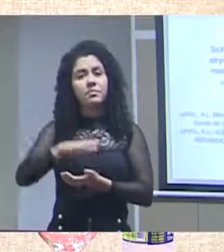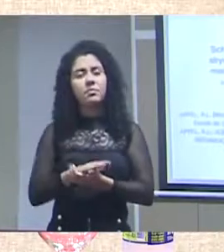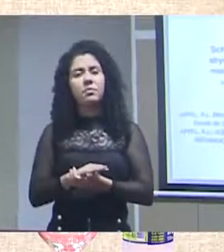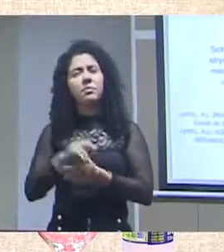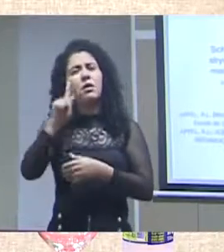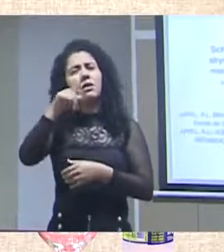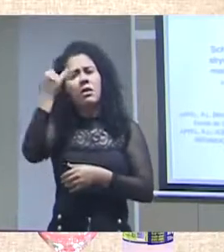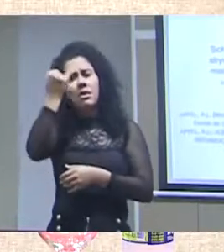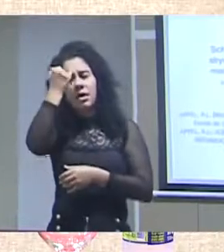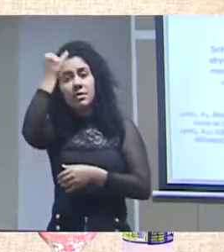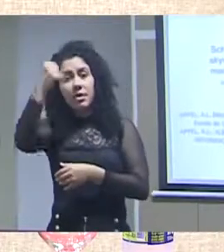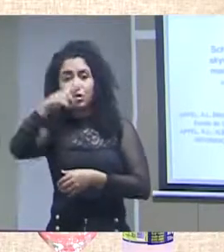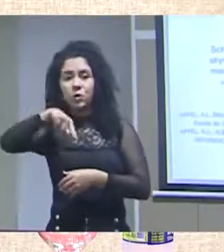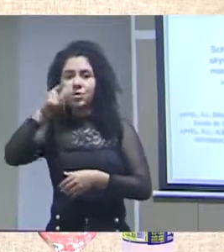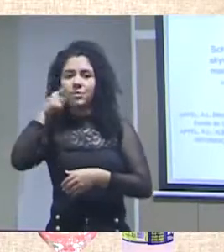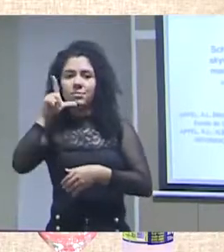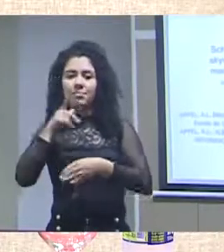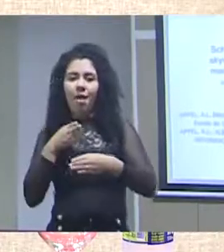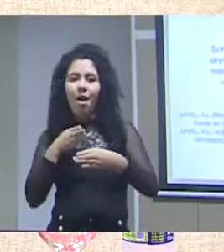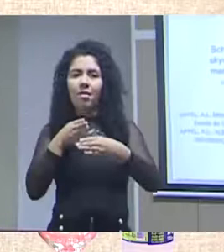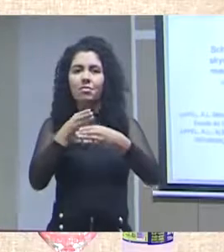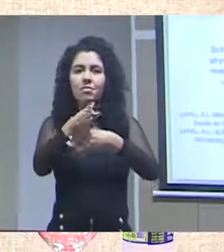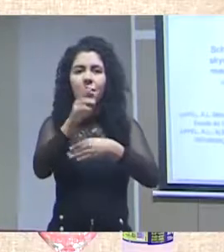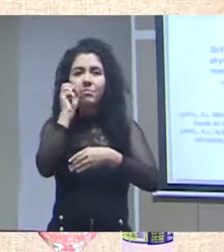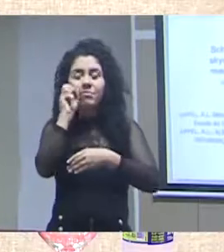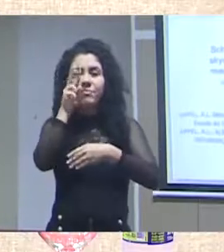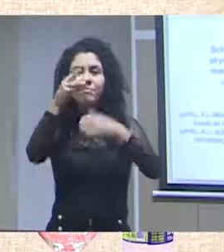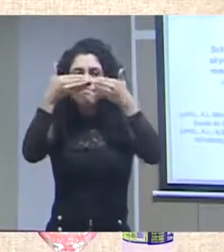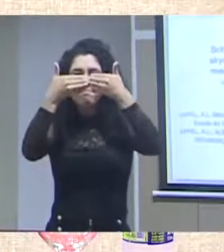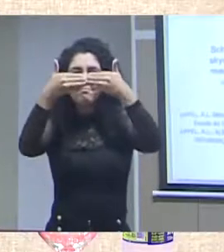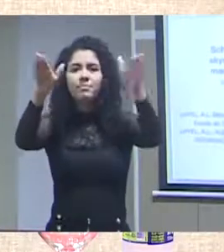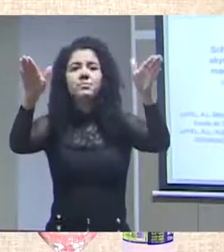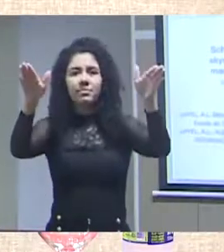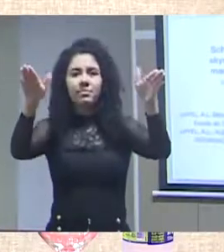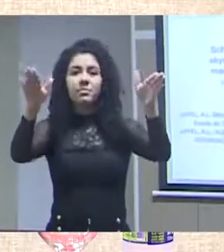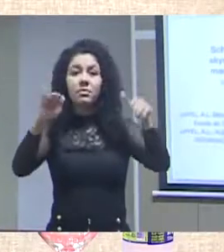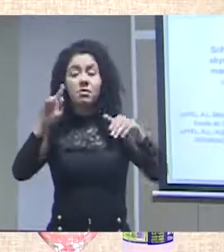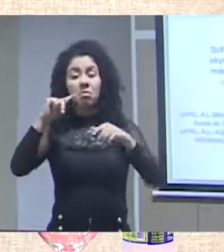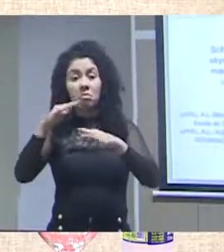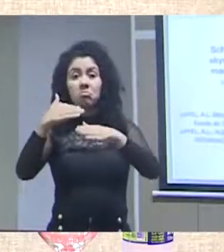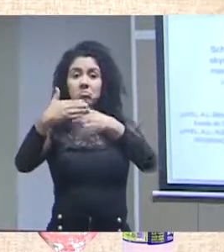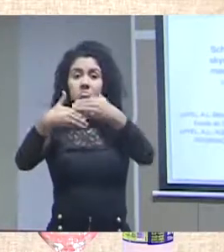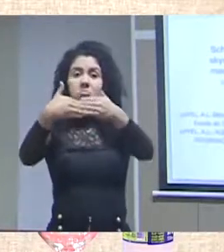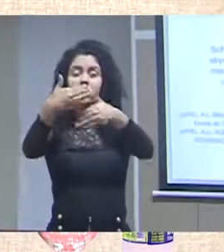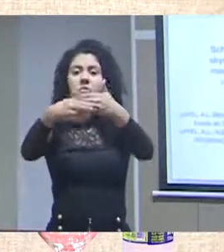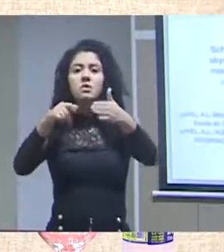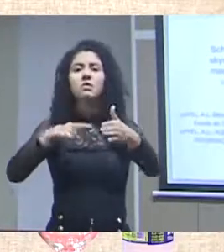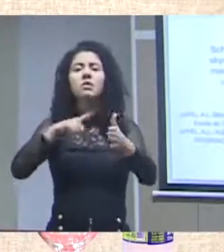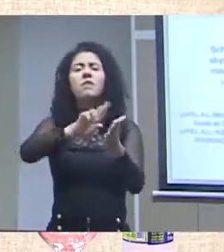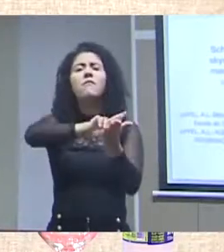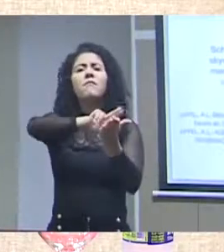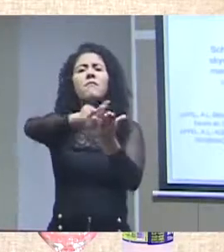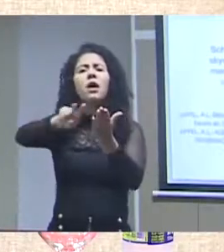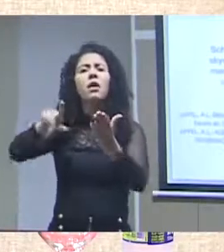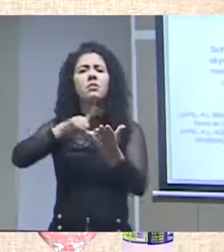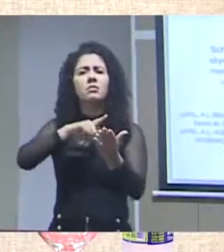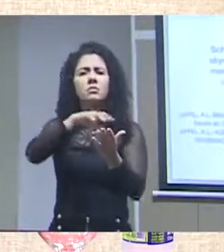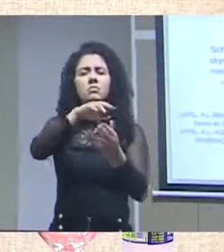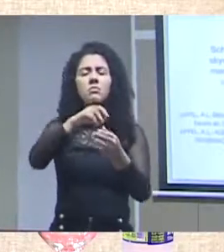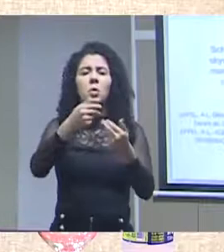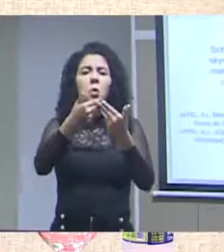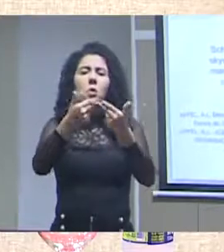em torno da ideia de acesso, da ideia de abertura do acesso, e depois atingindo várias outras